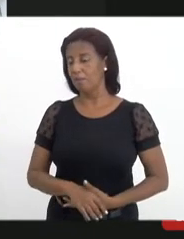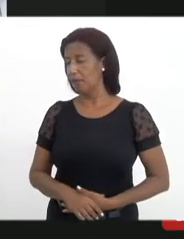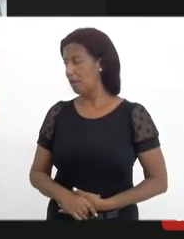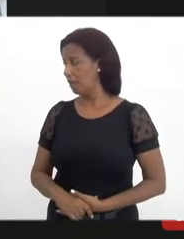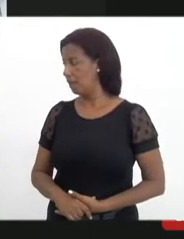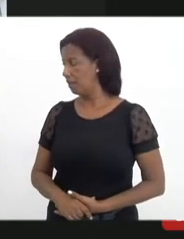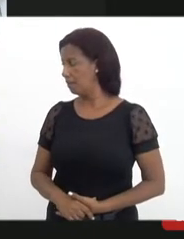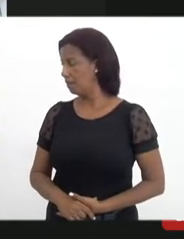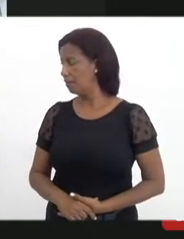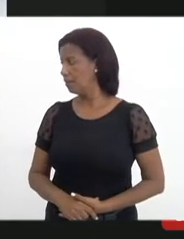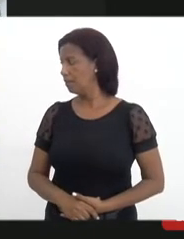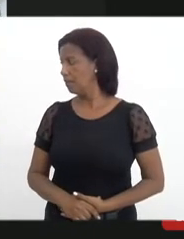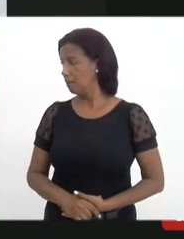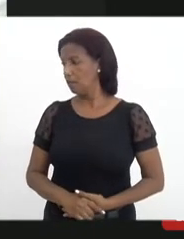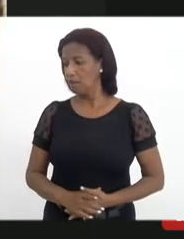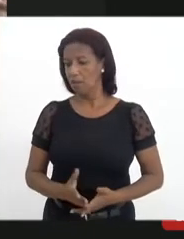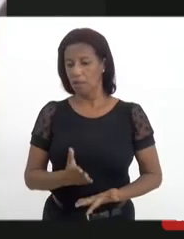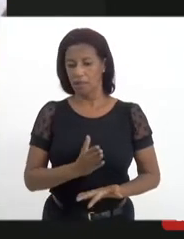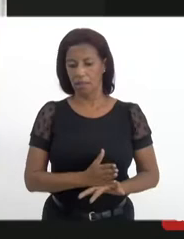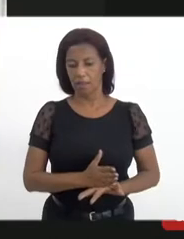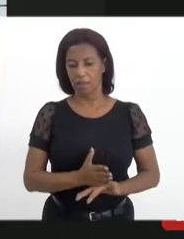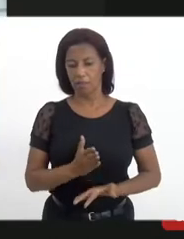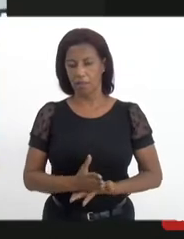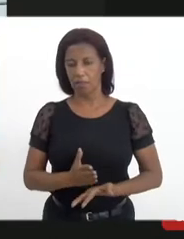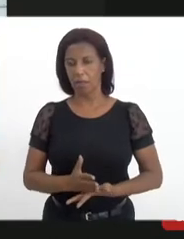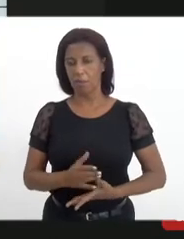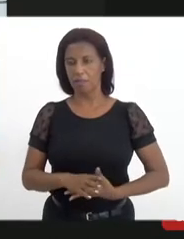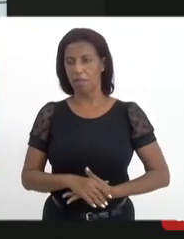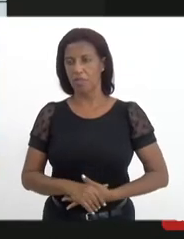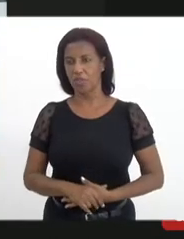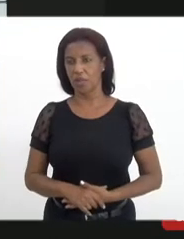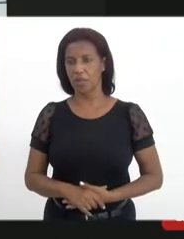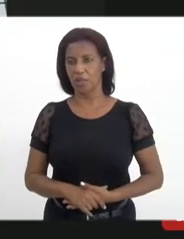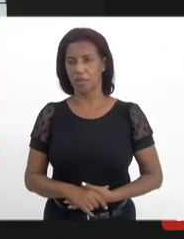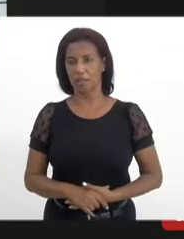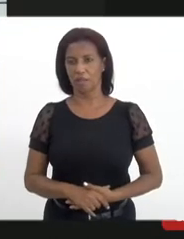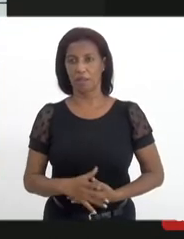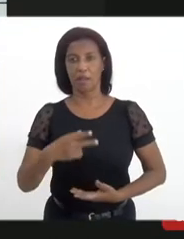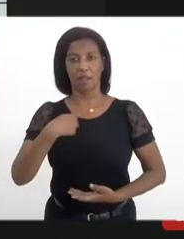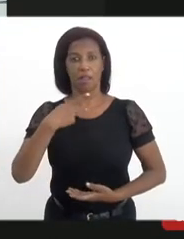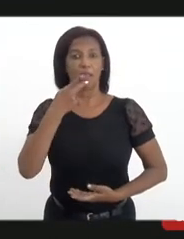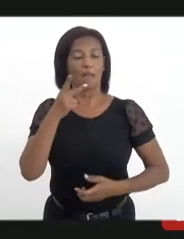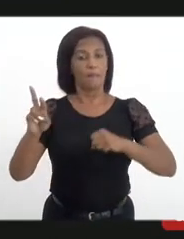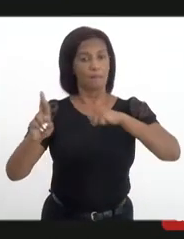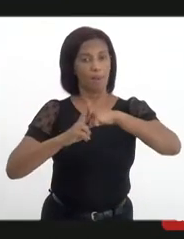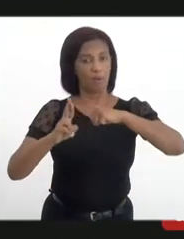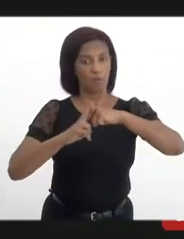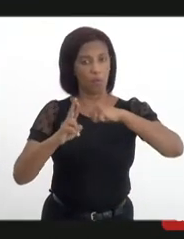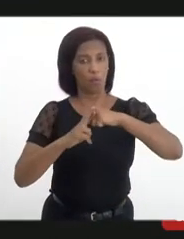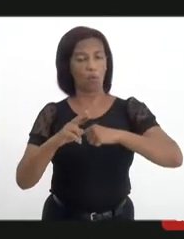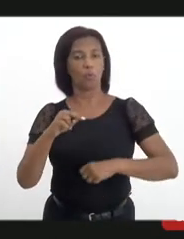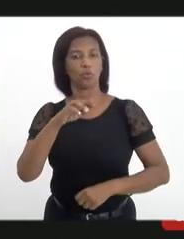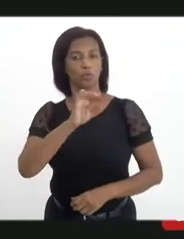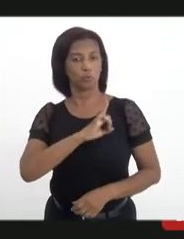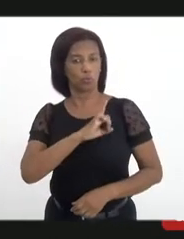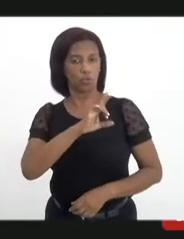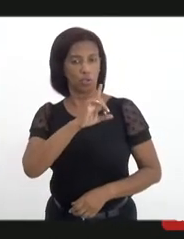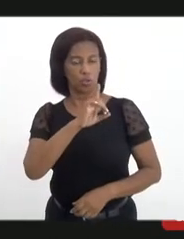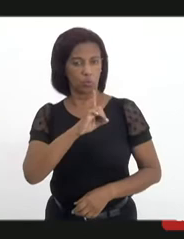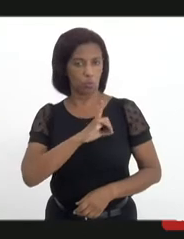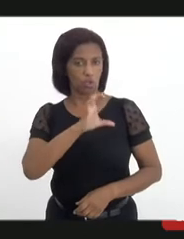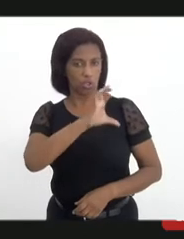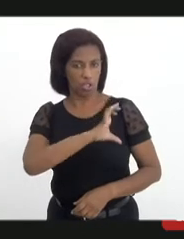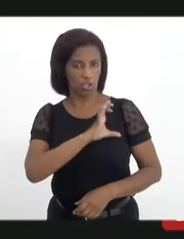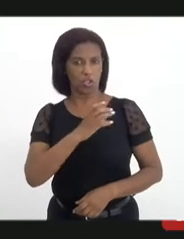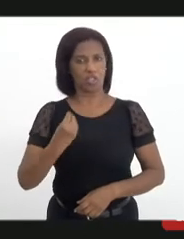Wesley Peixoto, o coordenador de abordagem social também da cidade de Belferrocho. Quero agradecer a presença de todos